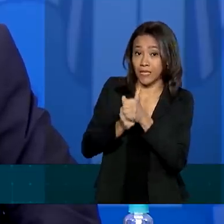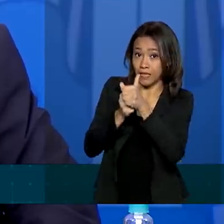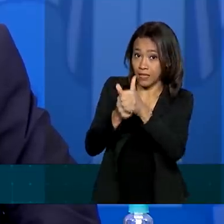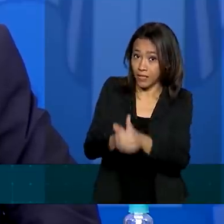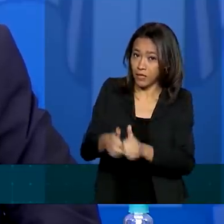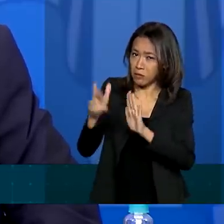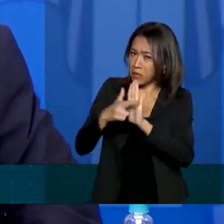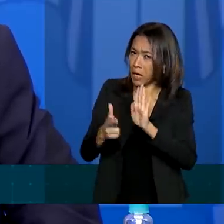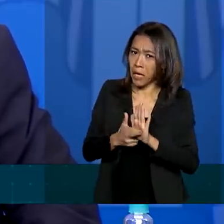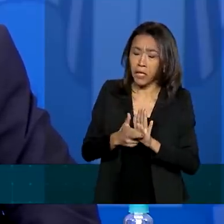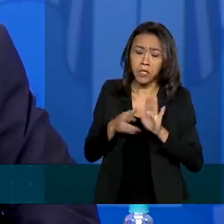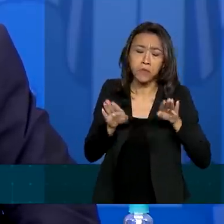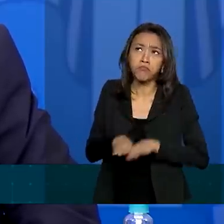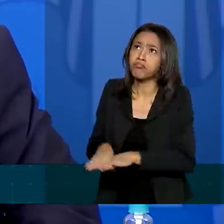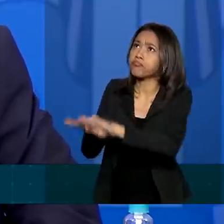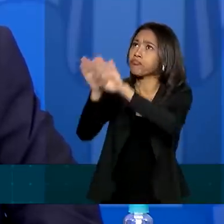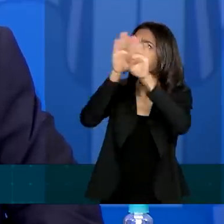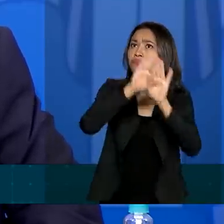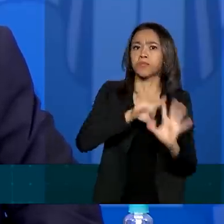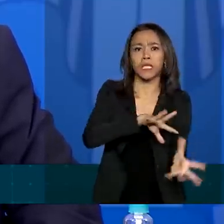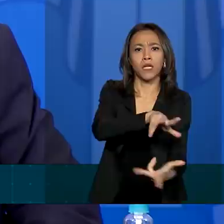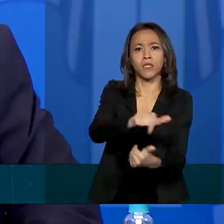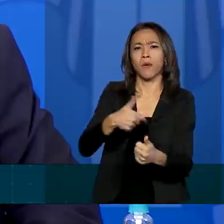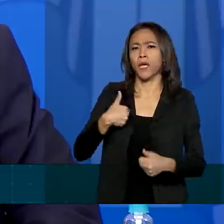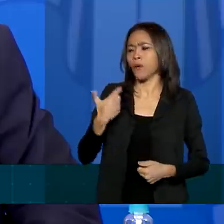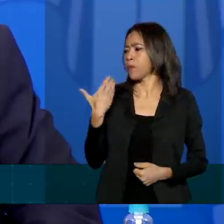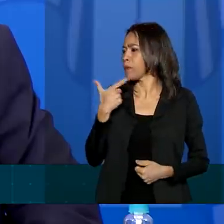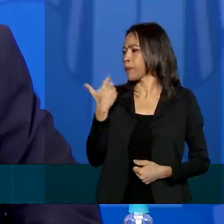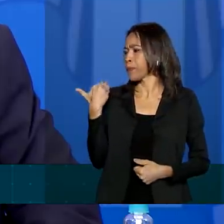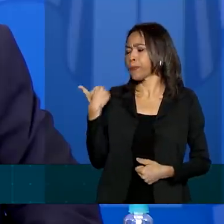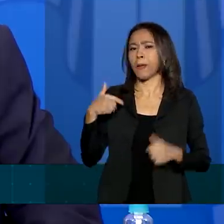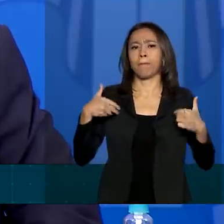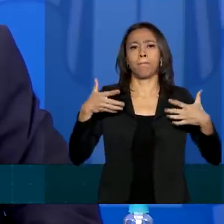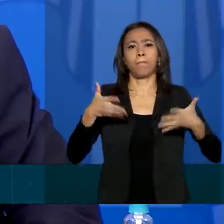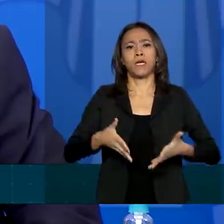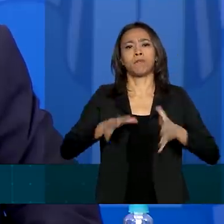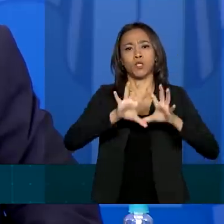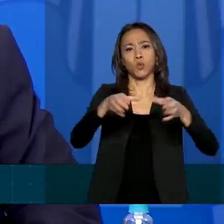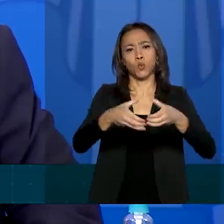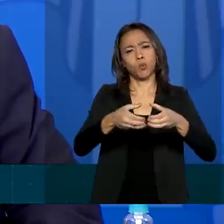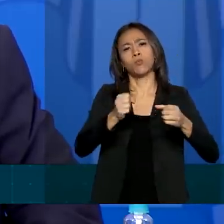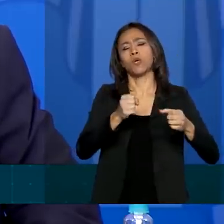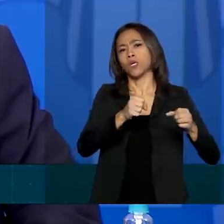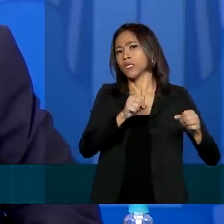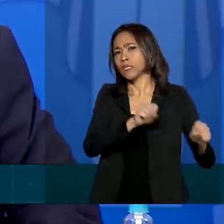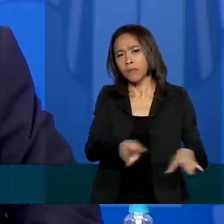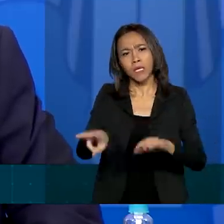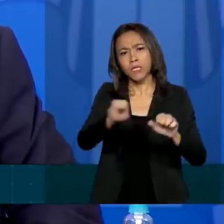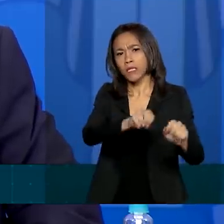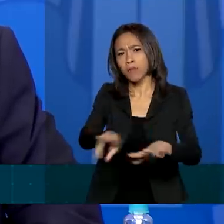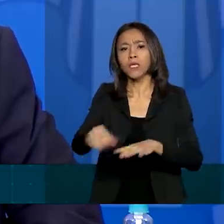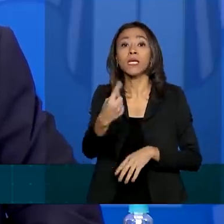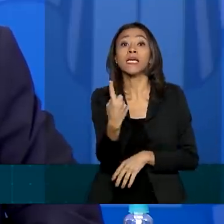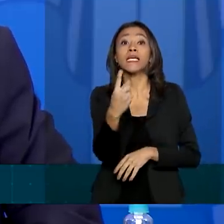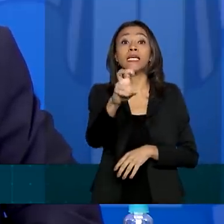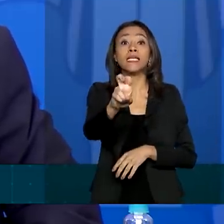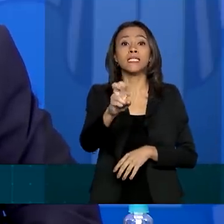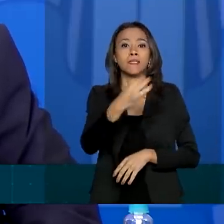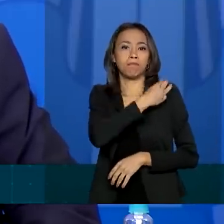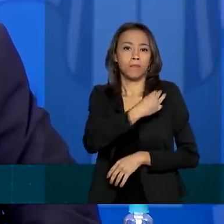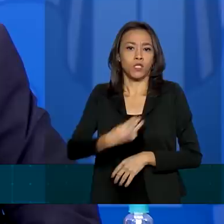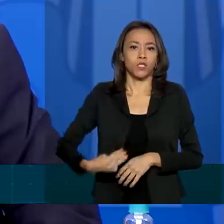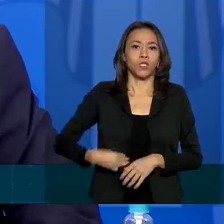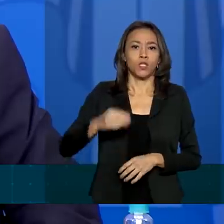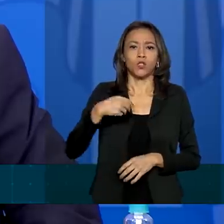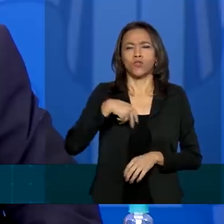internacionalmente, eu participo de um grupo, acabei de participar dessa reunião, gente participa toda semana com 15 ministros internacionais de vários